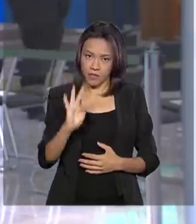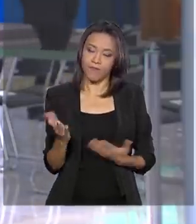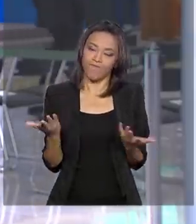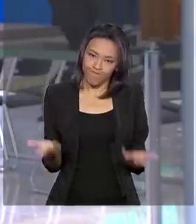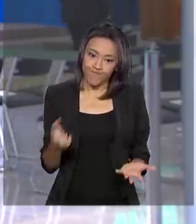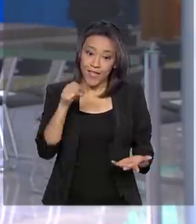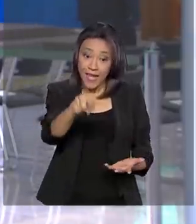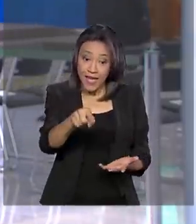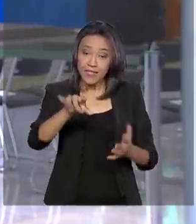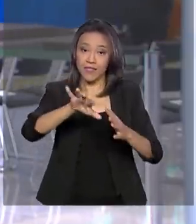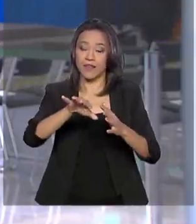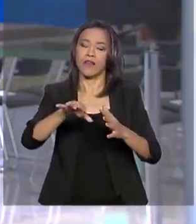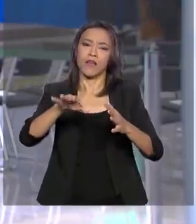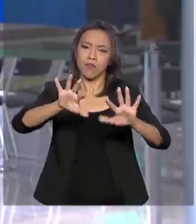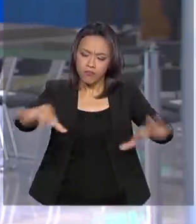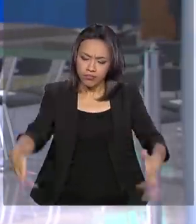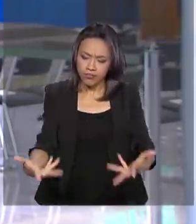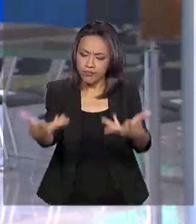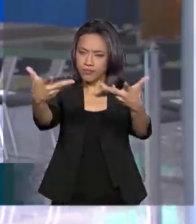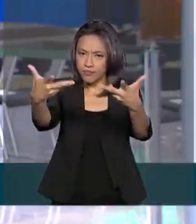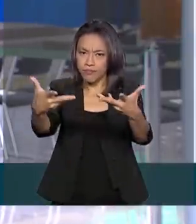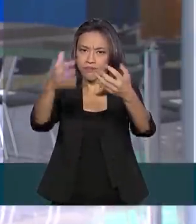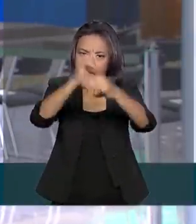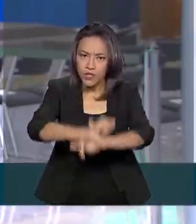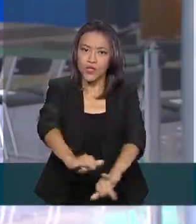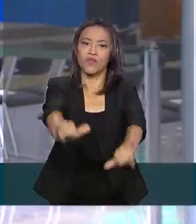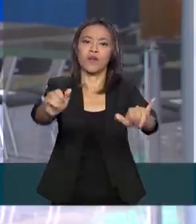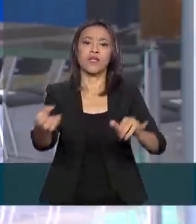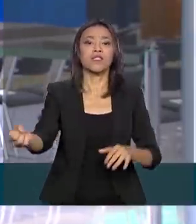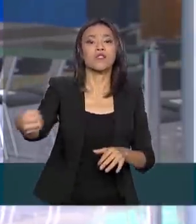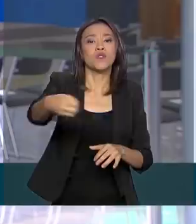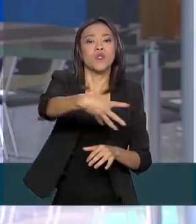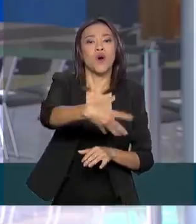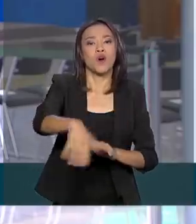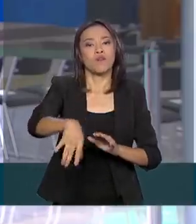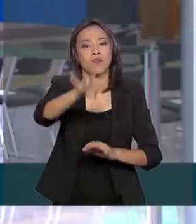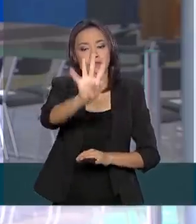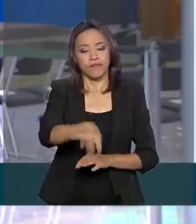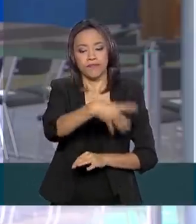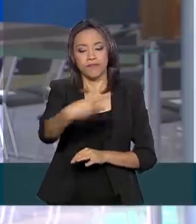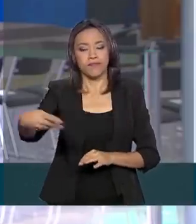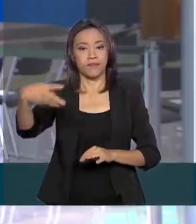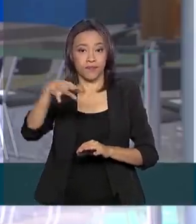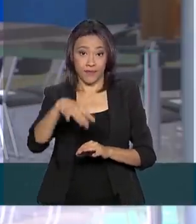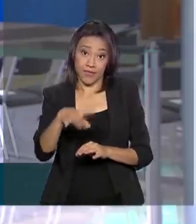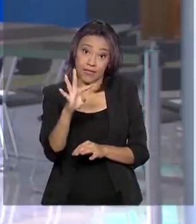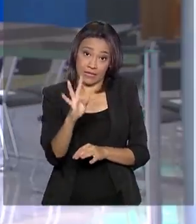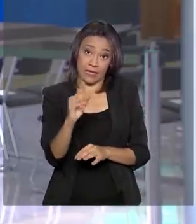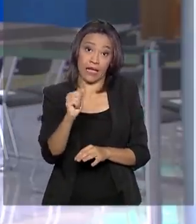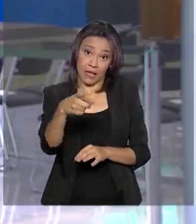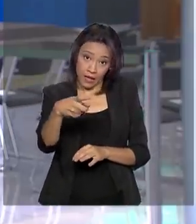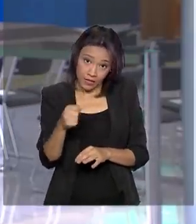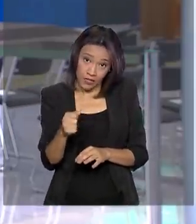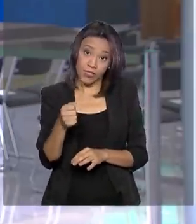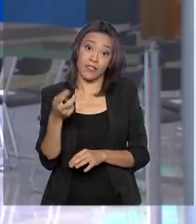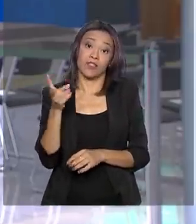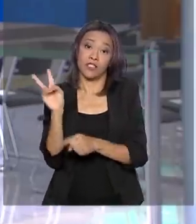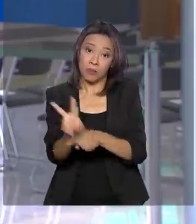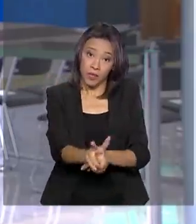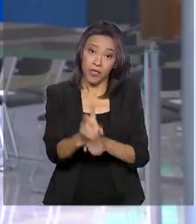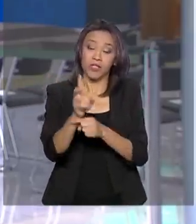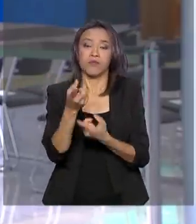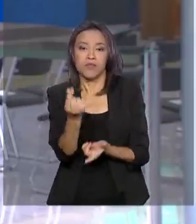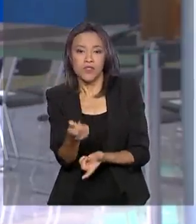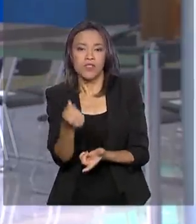solenidade de lançamento dessa nova linha de crédito com taxas pré-fixadas vai ser daqui a pouquinho, às 10h30 da manhã.